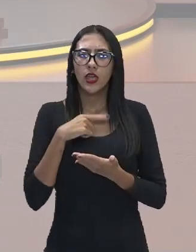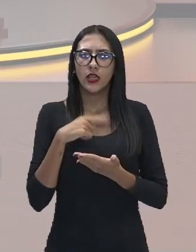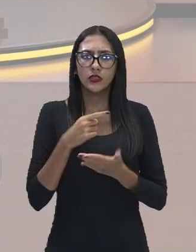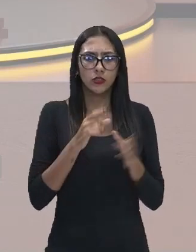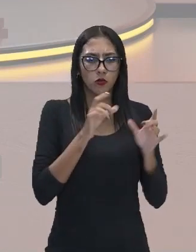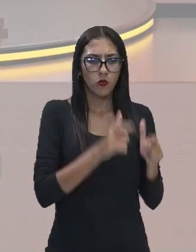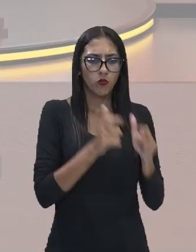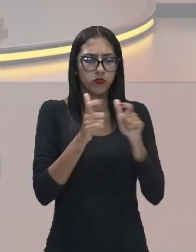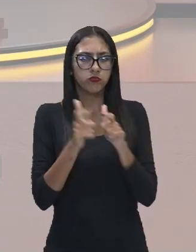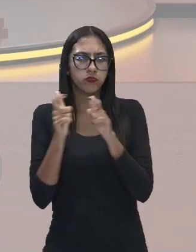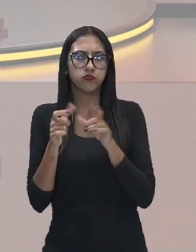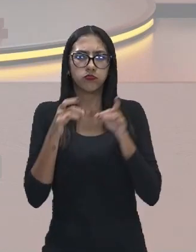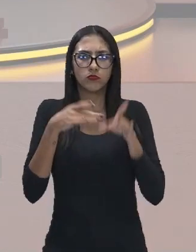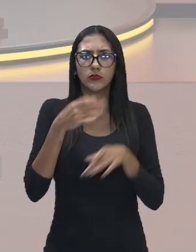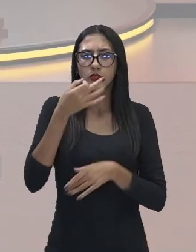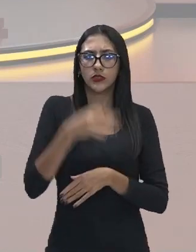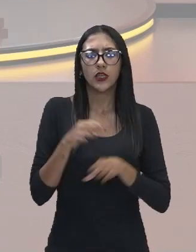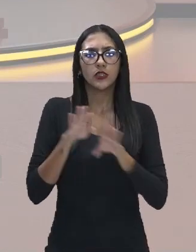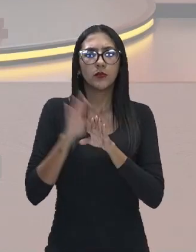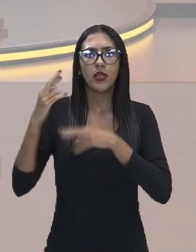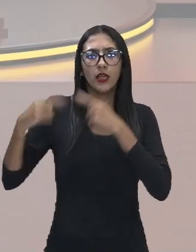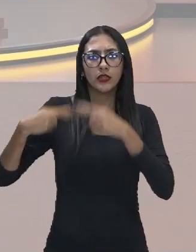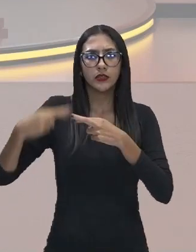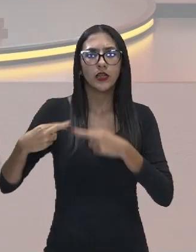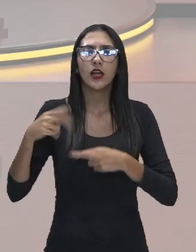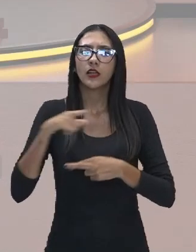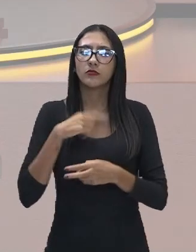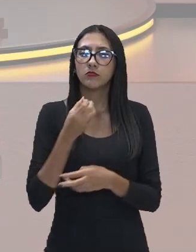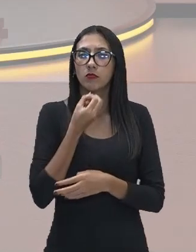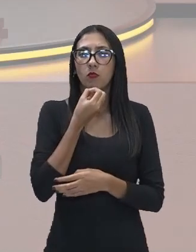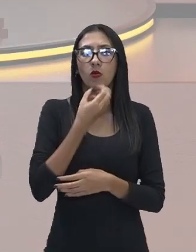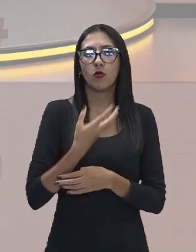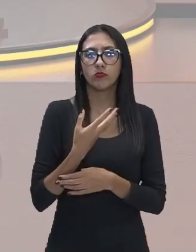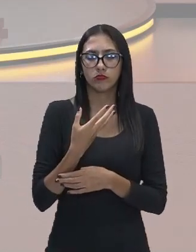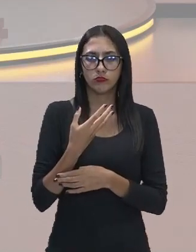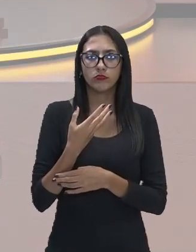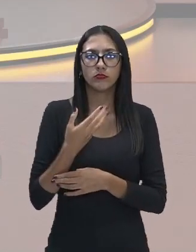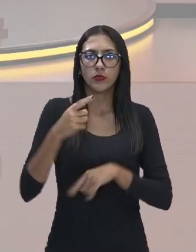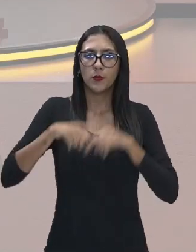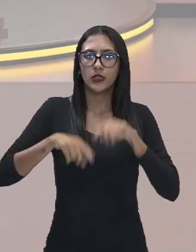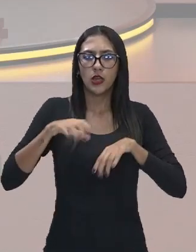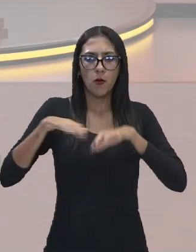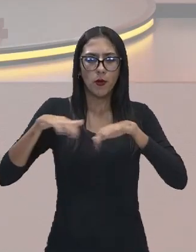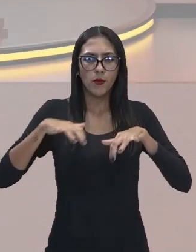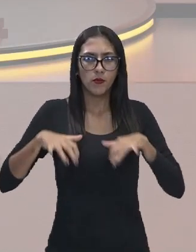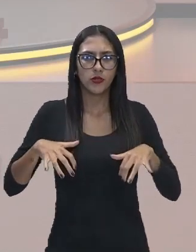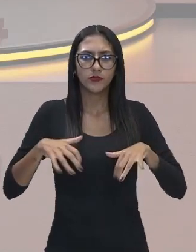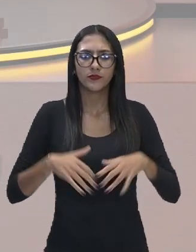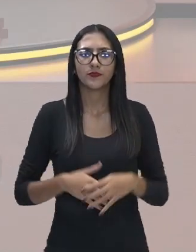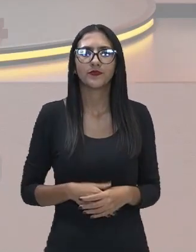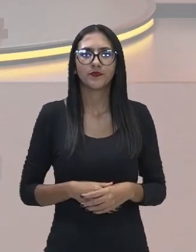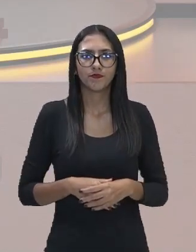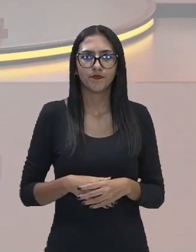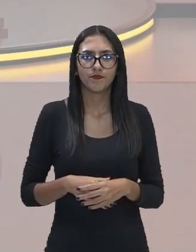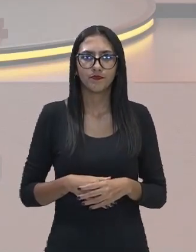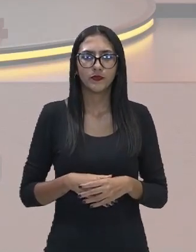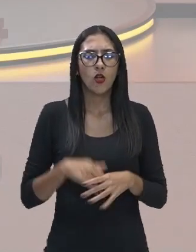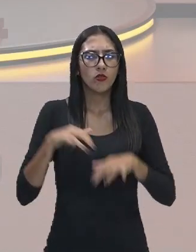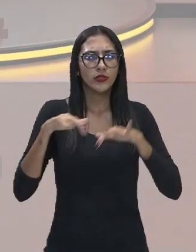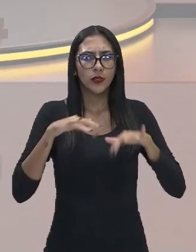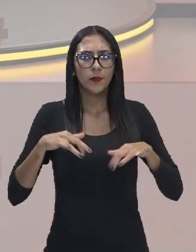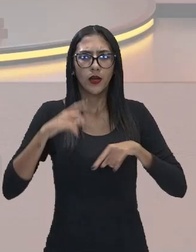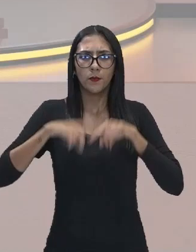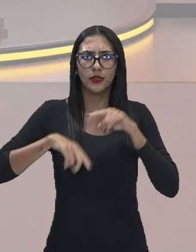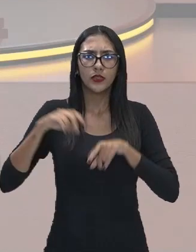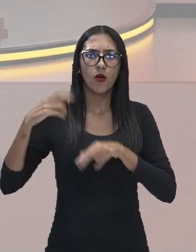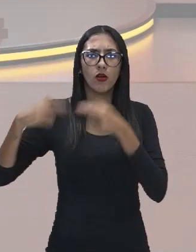fundamentais para a gestão sustentável dos resíduos. Separar materiais recicláveis